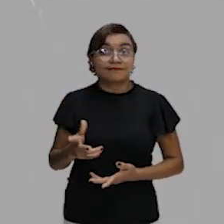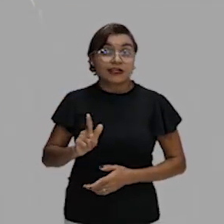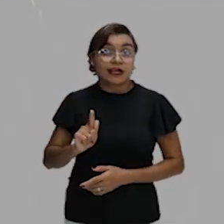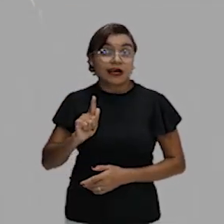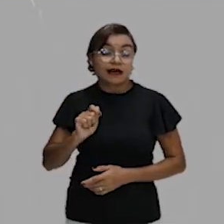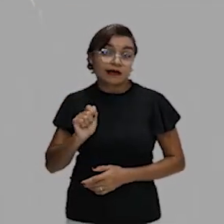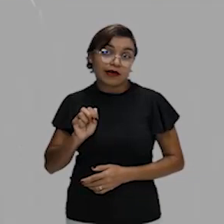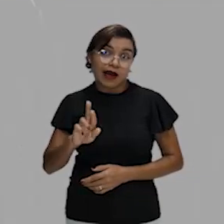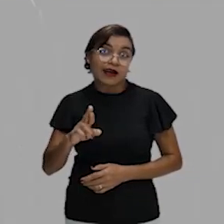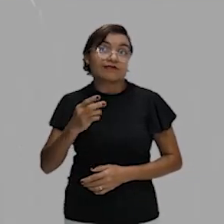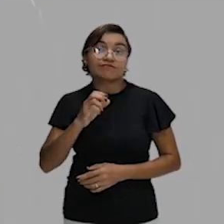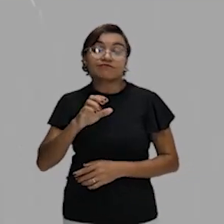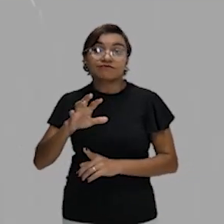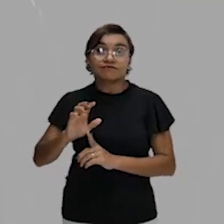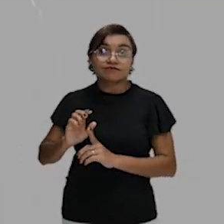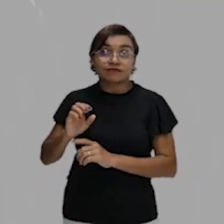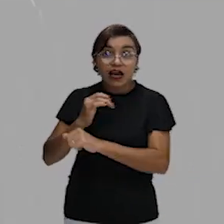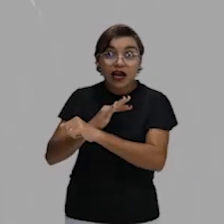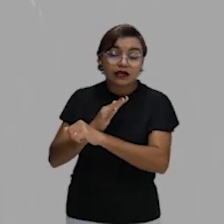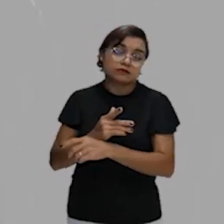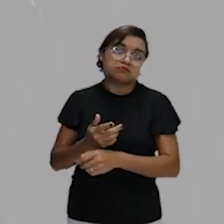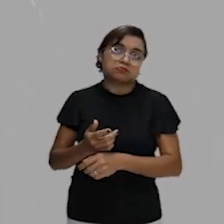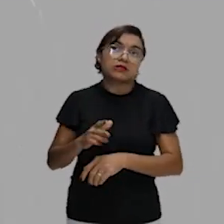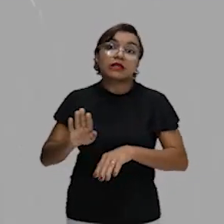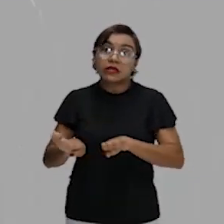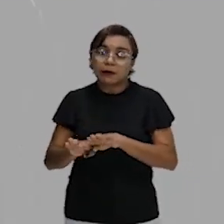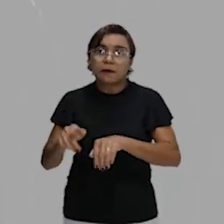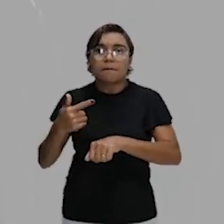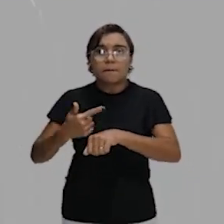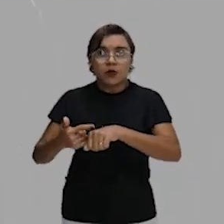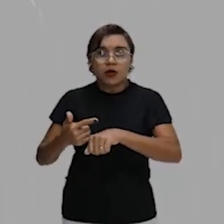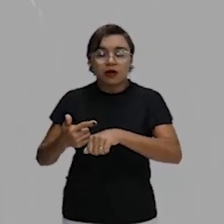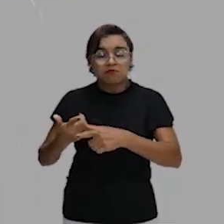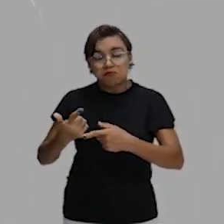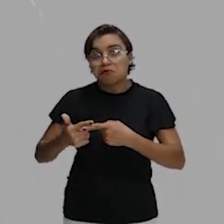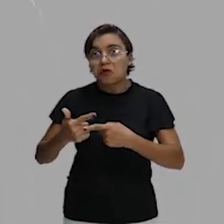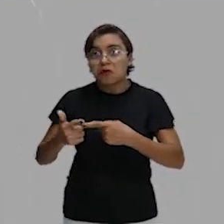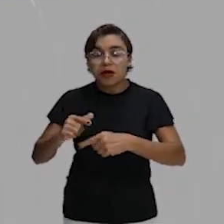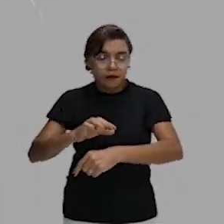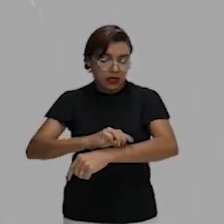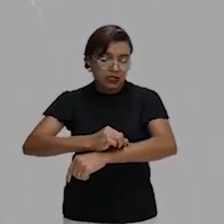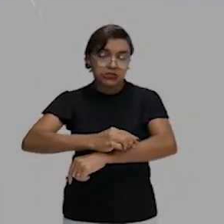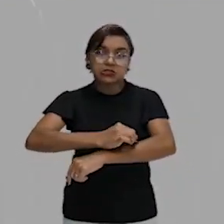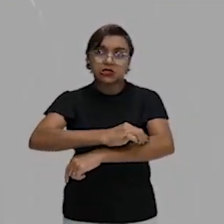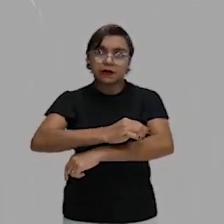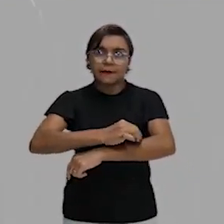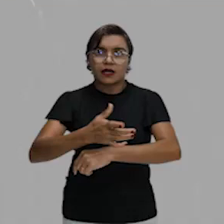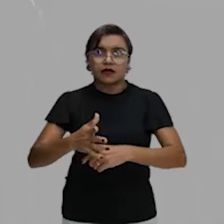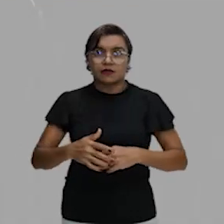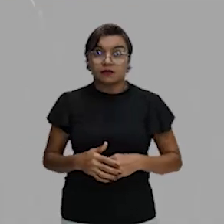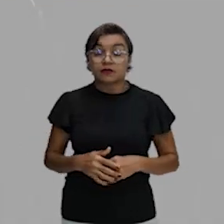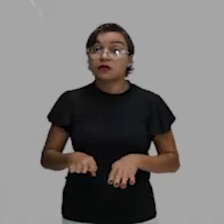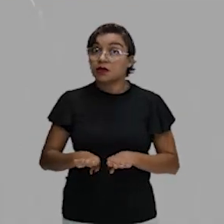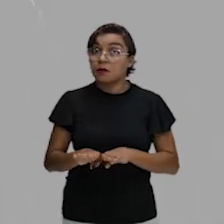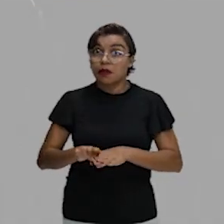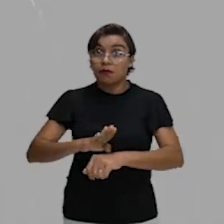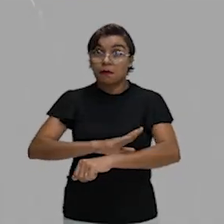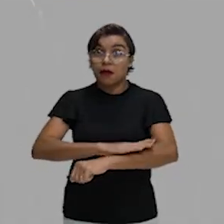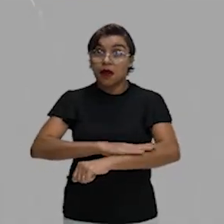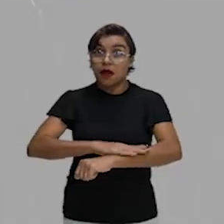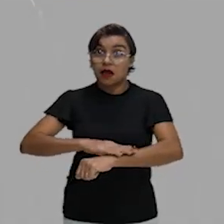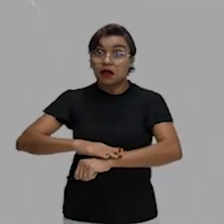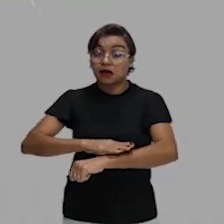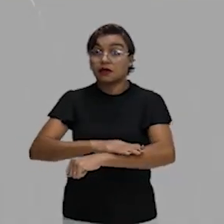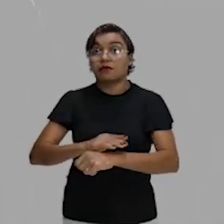problema aí. Está certo? Pode gerar também até problemas de pele. Claro, não vai fazer um buraco na sua mão cair. Sabe, Deus? Não, não vai acontecer